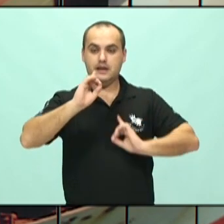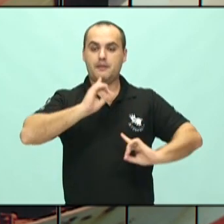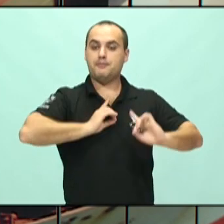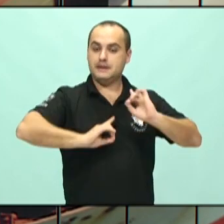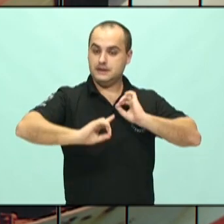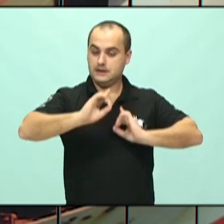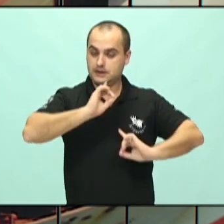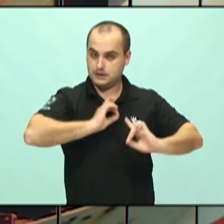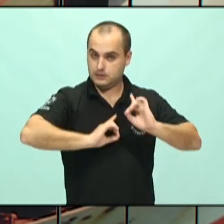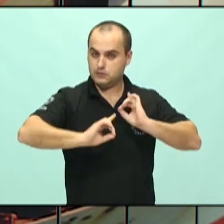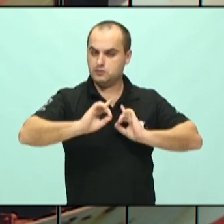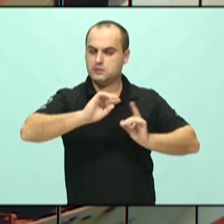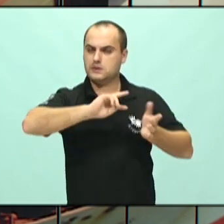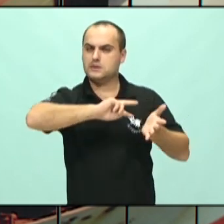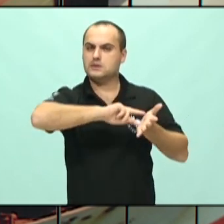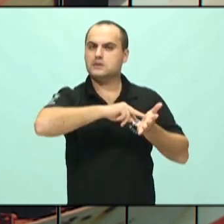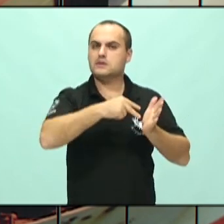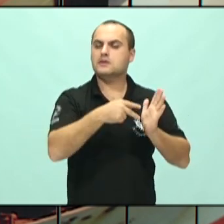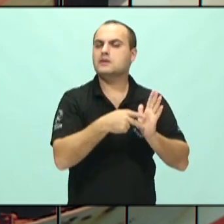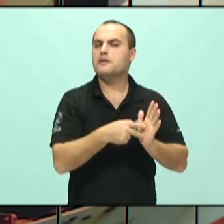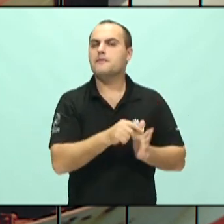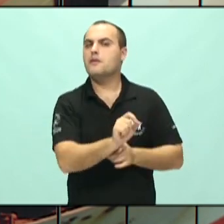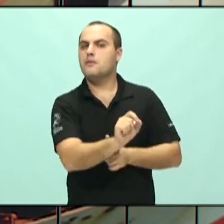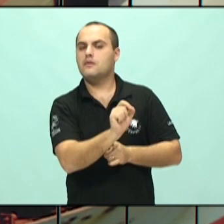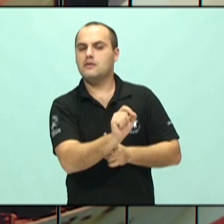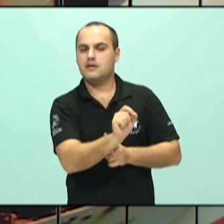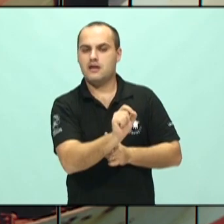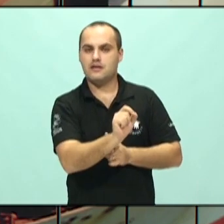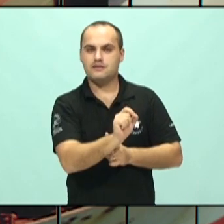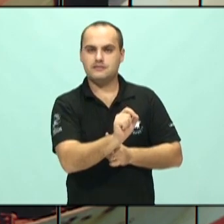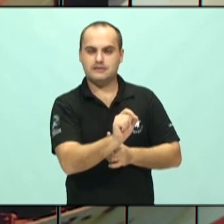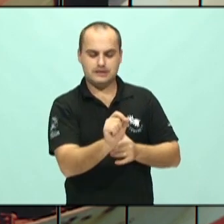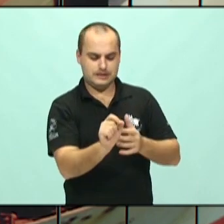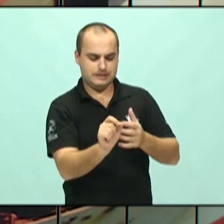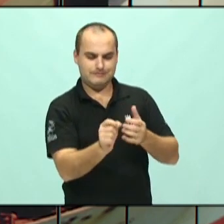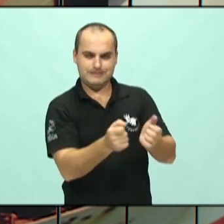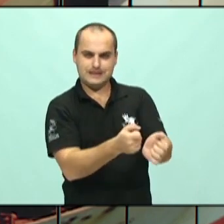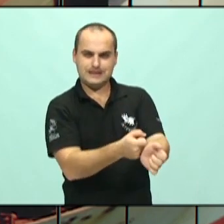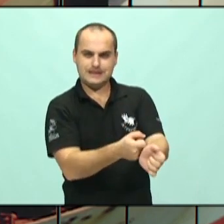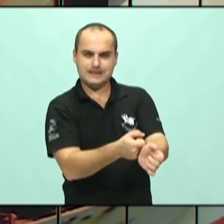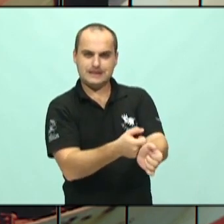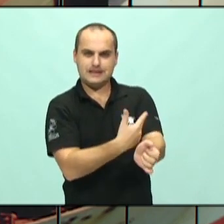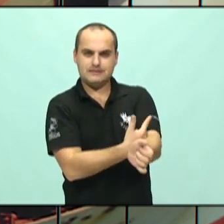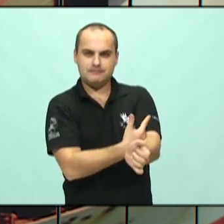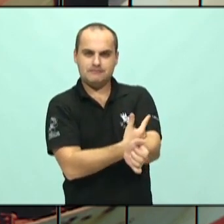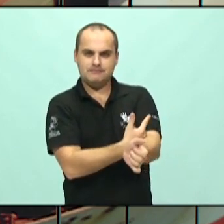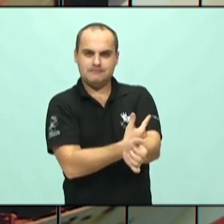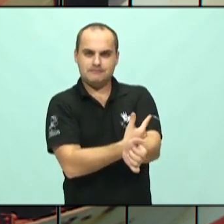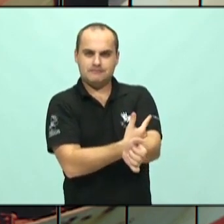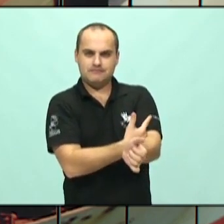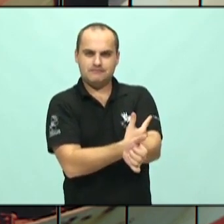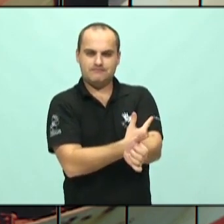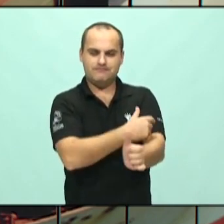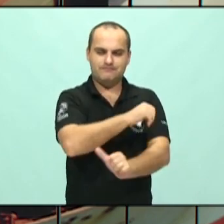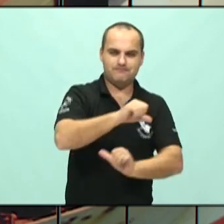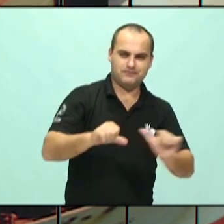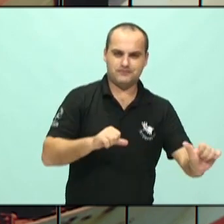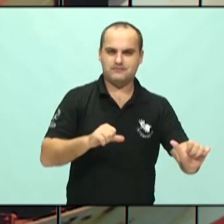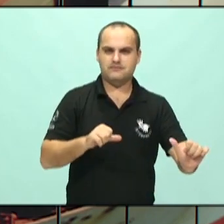desproporção sentimental. Quando a gente fala de depressão, a está falando de tristeza.